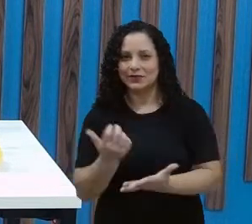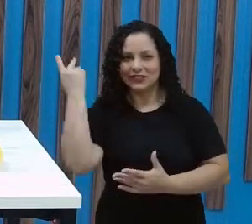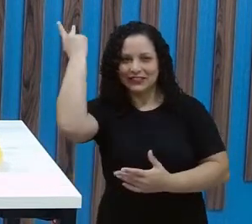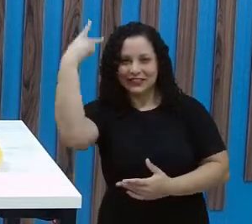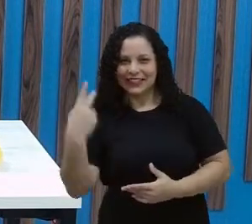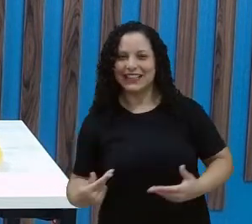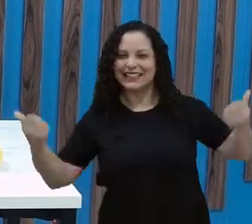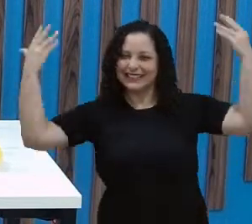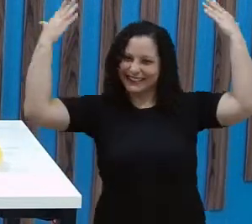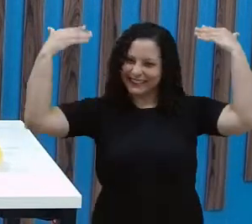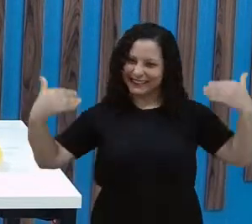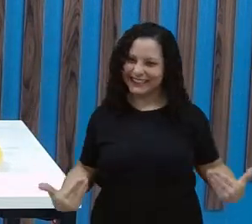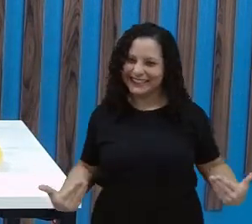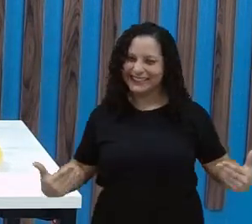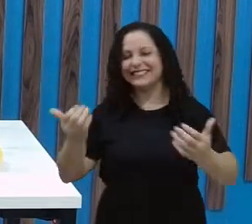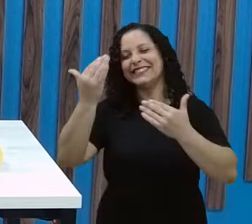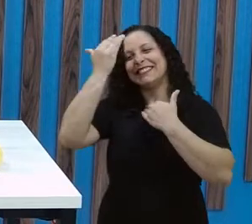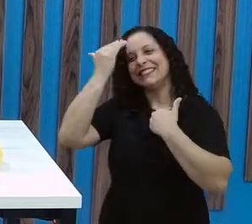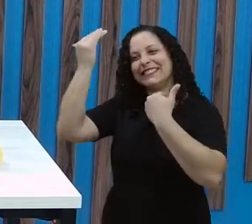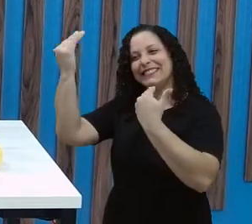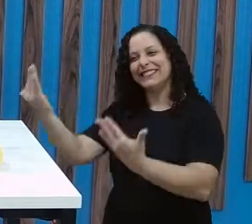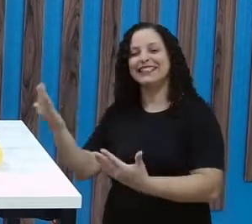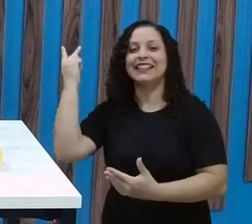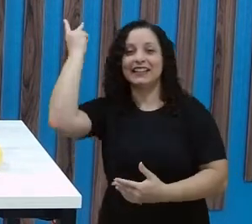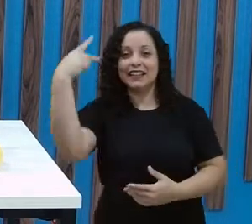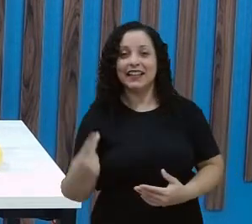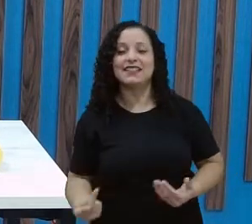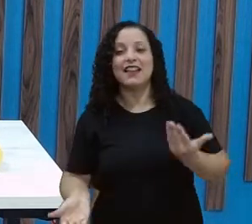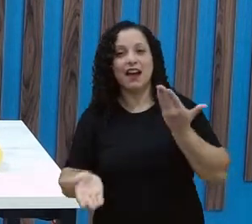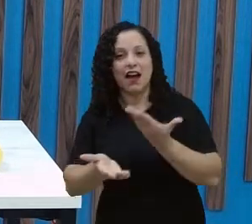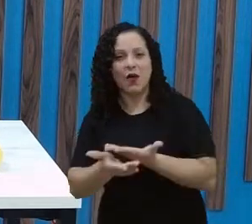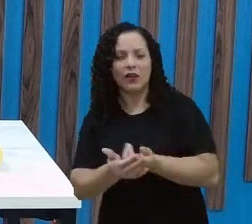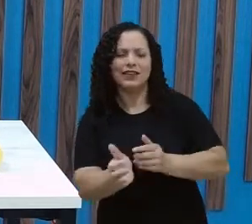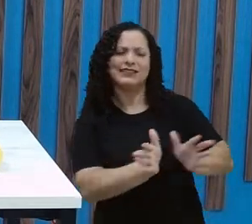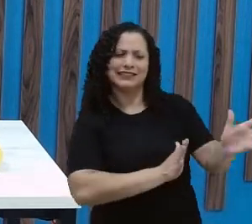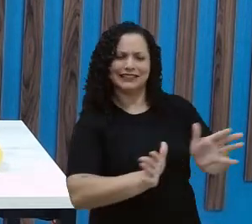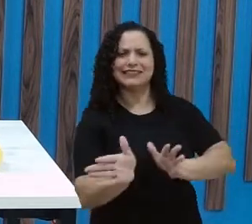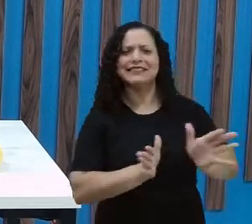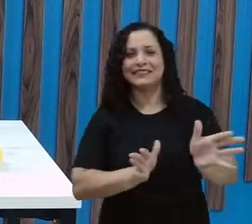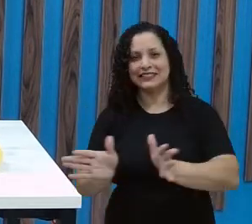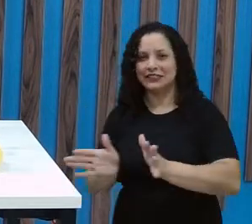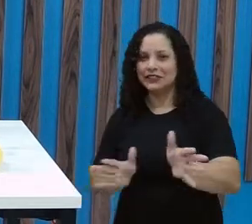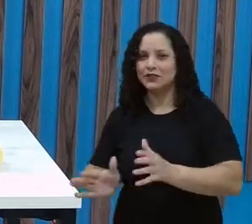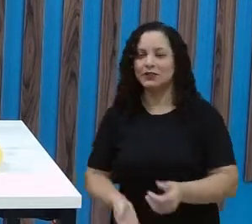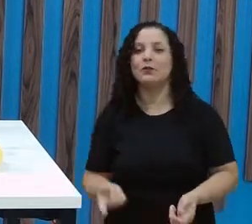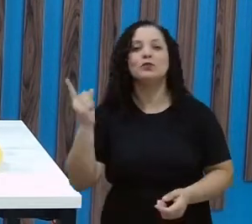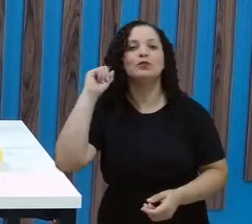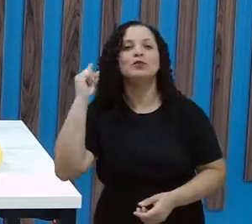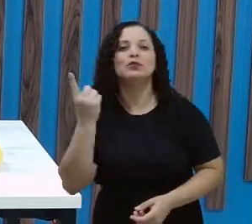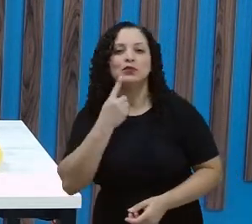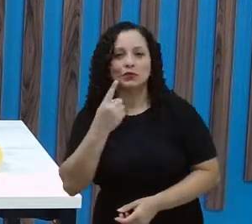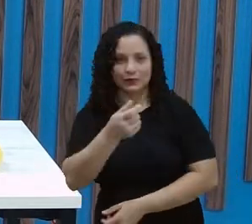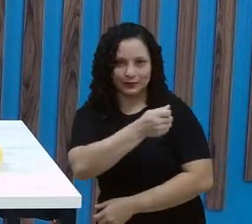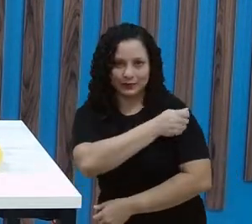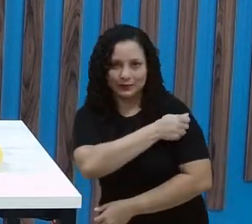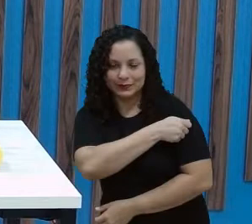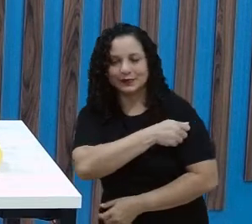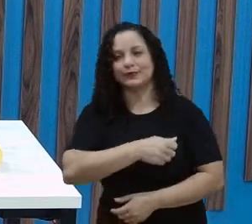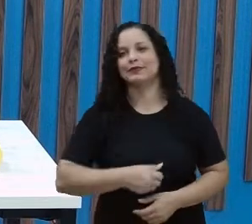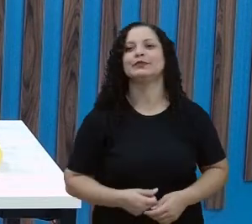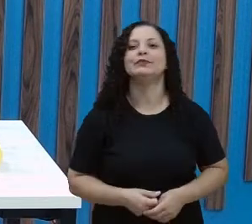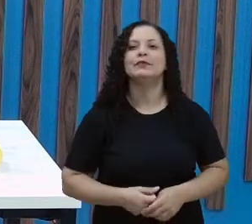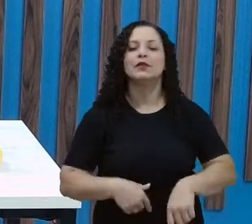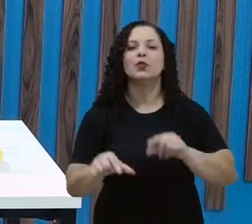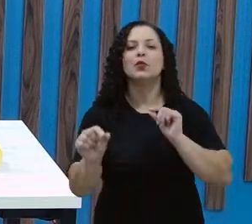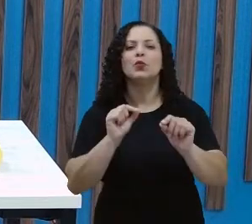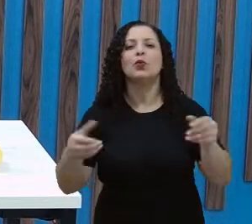Brito. Muito obrigada, Kézia, por deixar a minha aula mais acessível para os meus alunos surdos. E o que